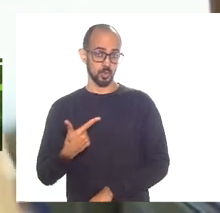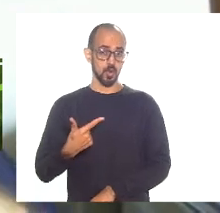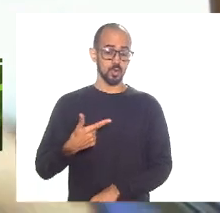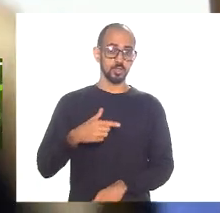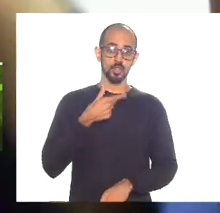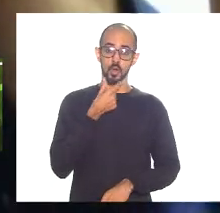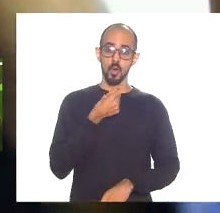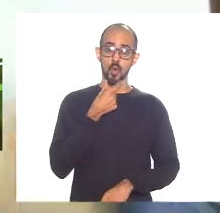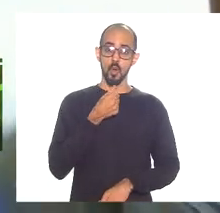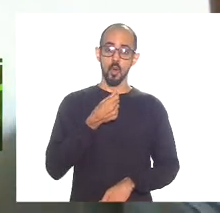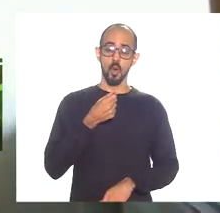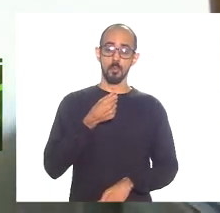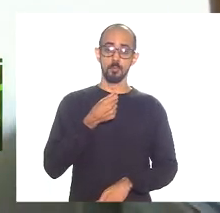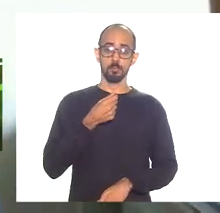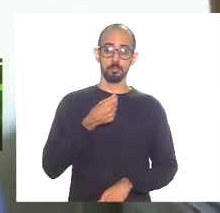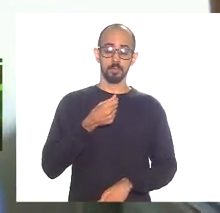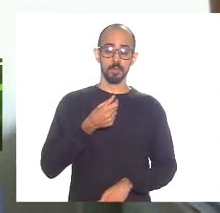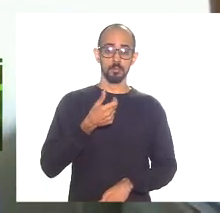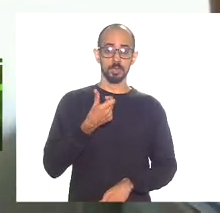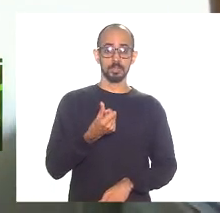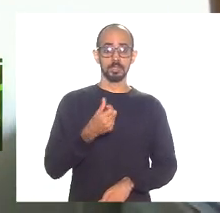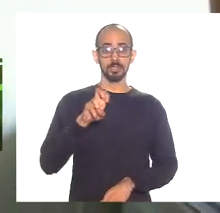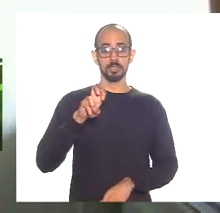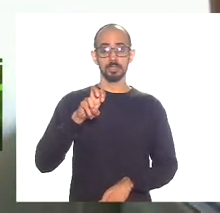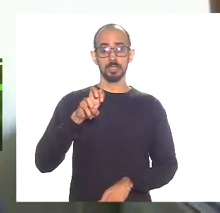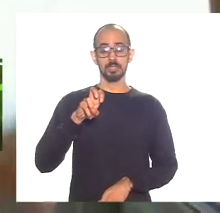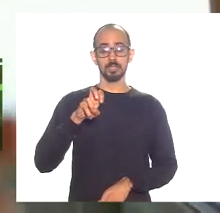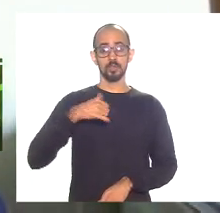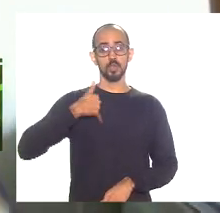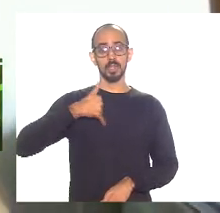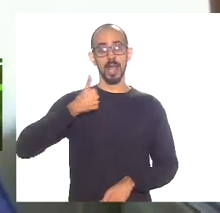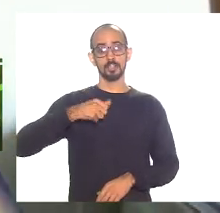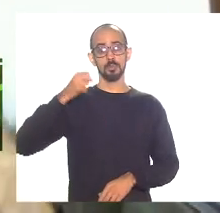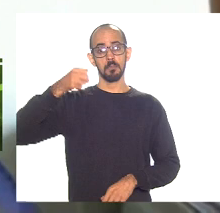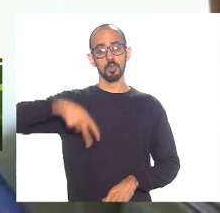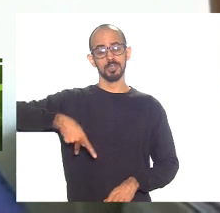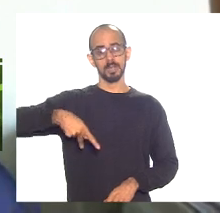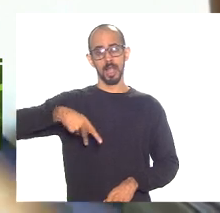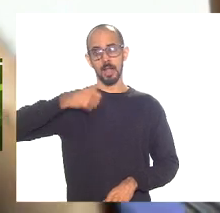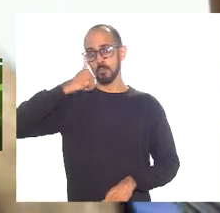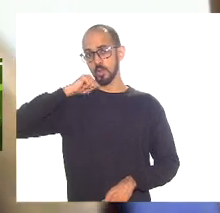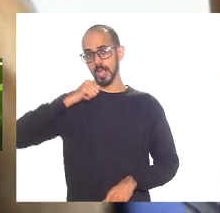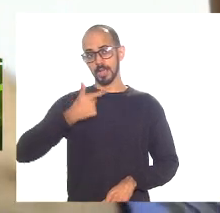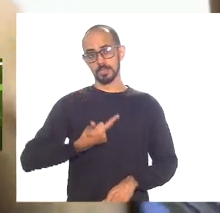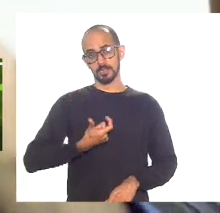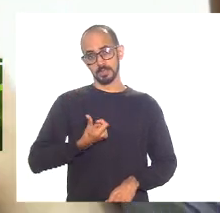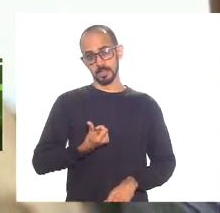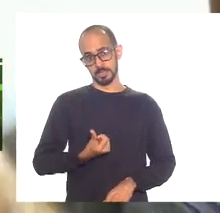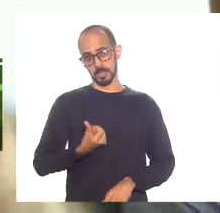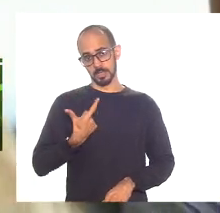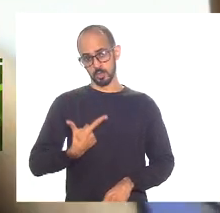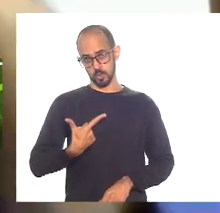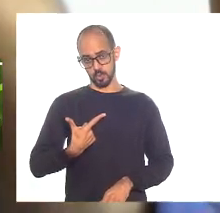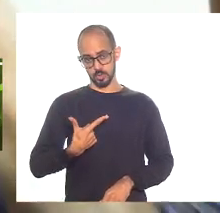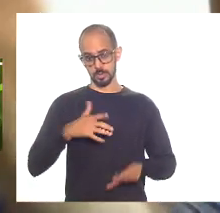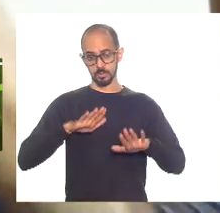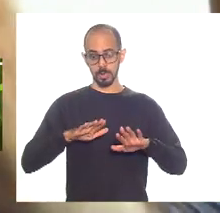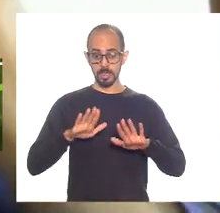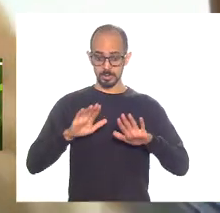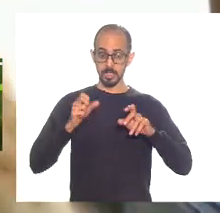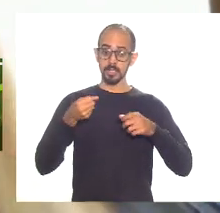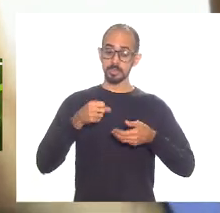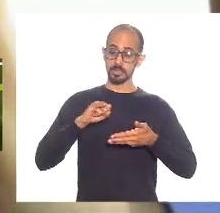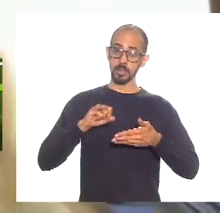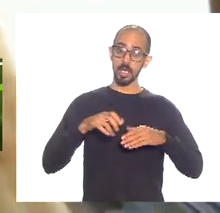de homem para 65 anos ora se é por emenda constitucional em dois turnos o que estou dizendo